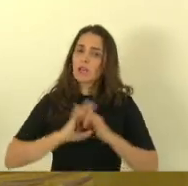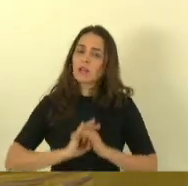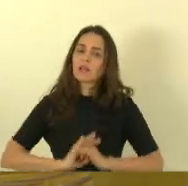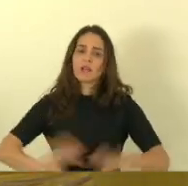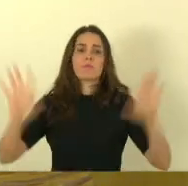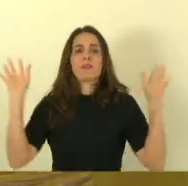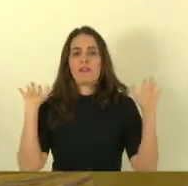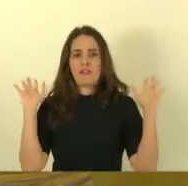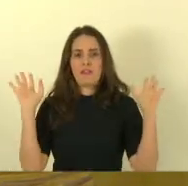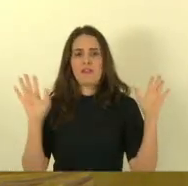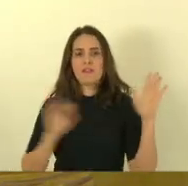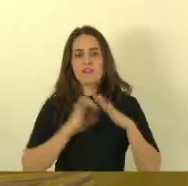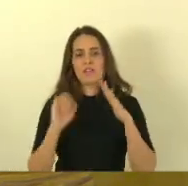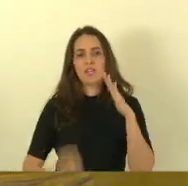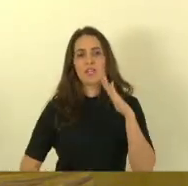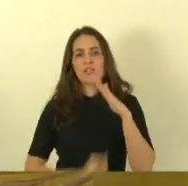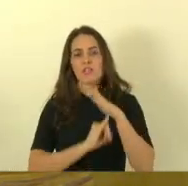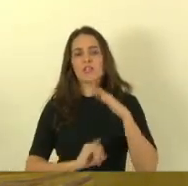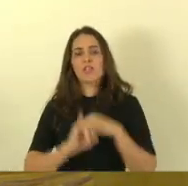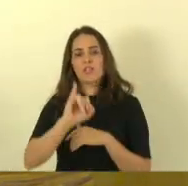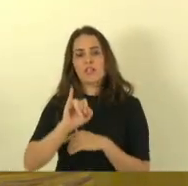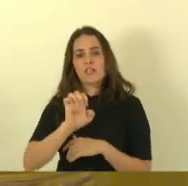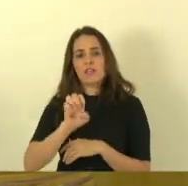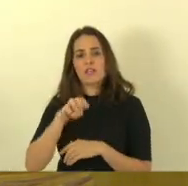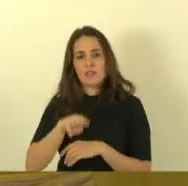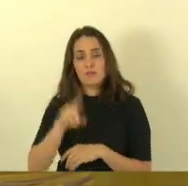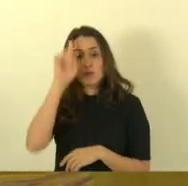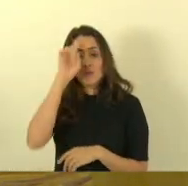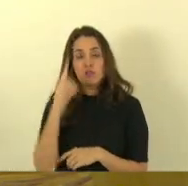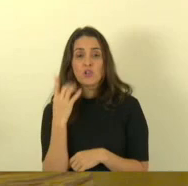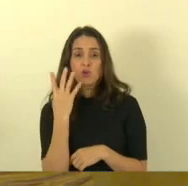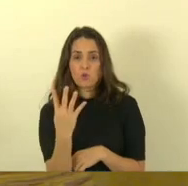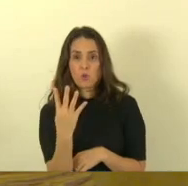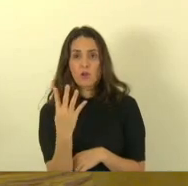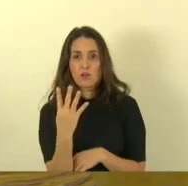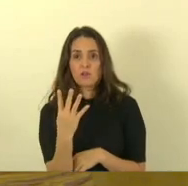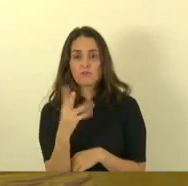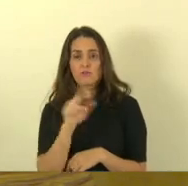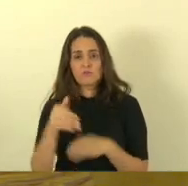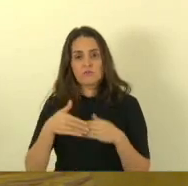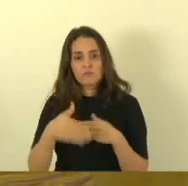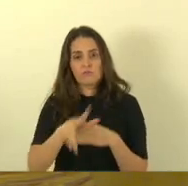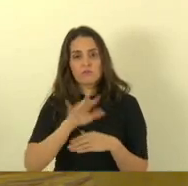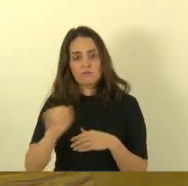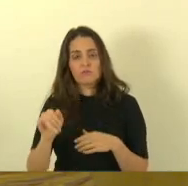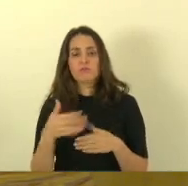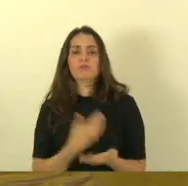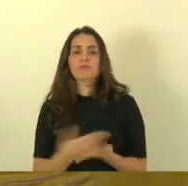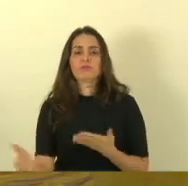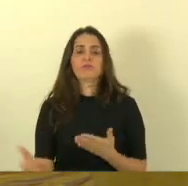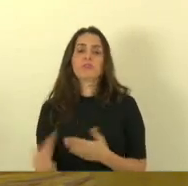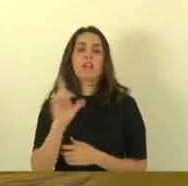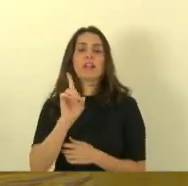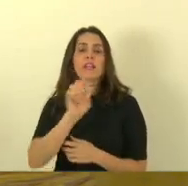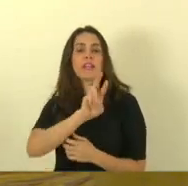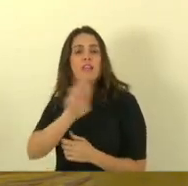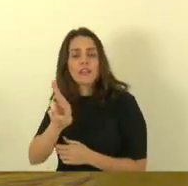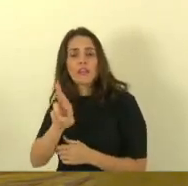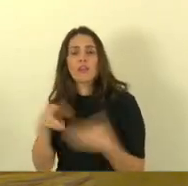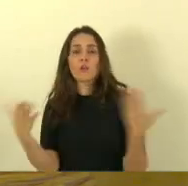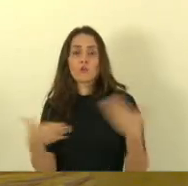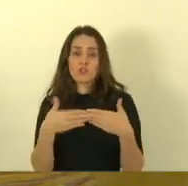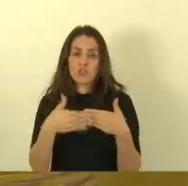questões de oito ao IEMA e vai ser iniciada a obra dia 4 de junho. Então, parabenizar também o DR que hoje